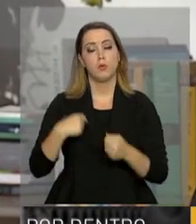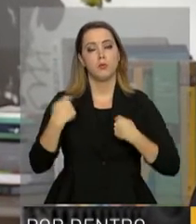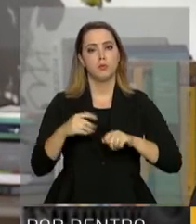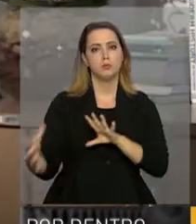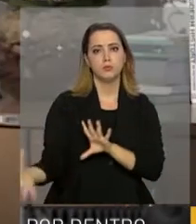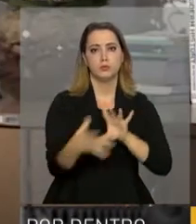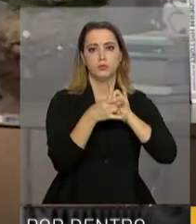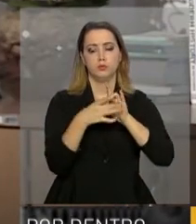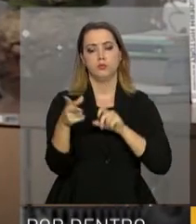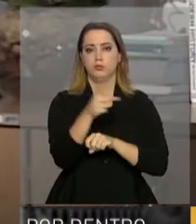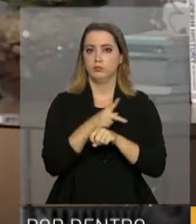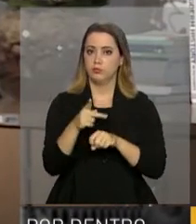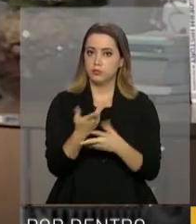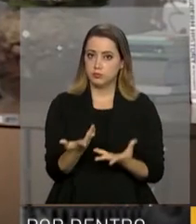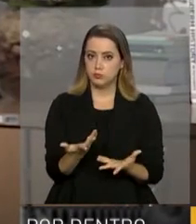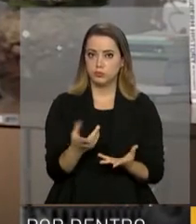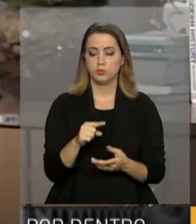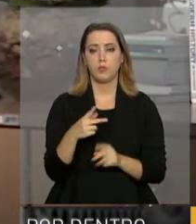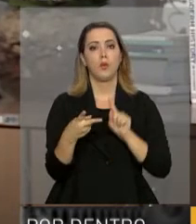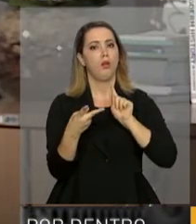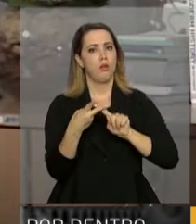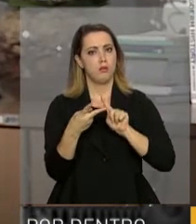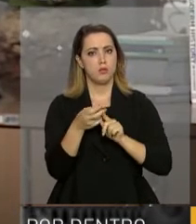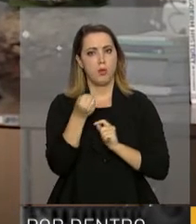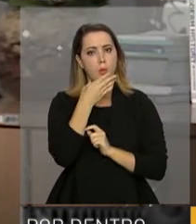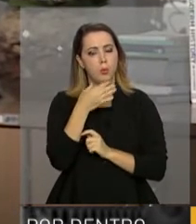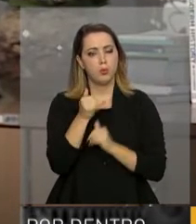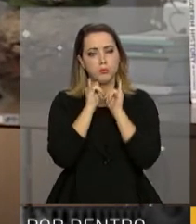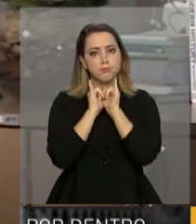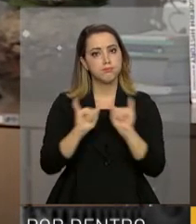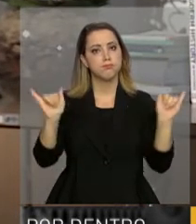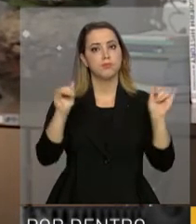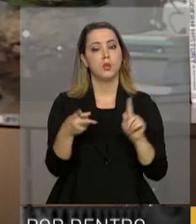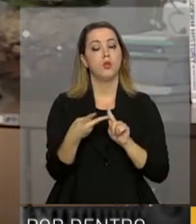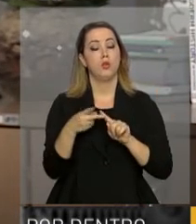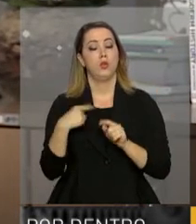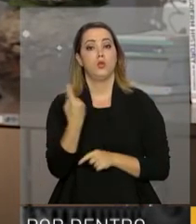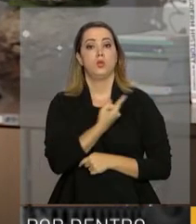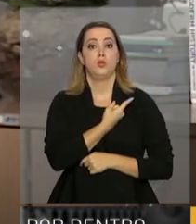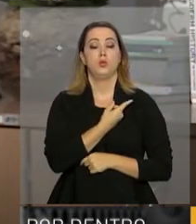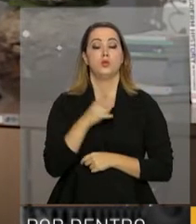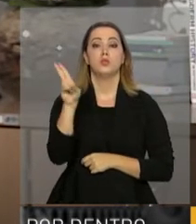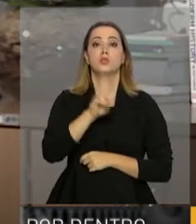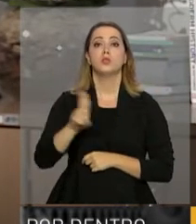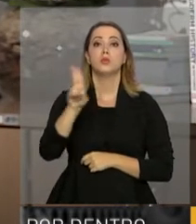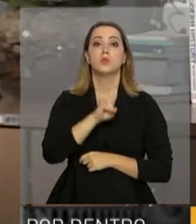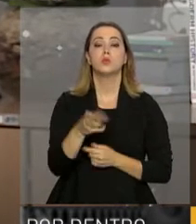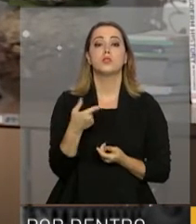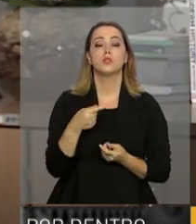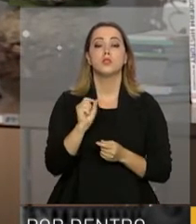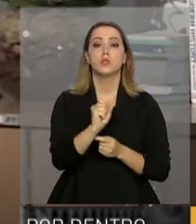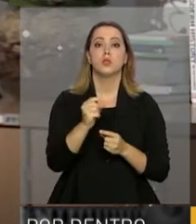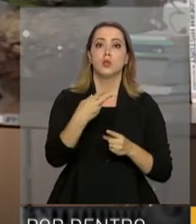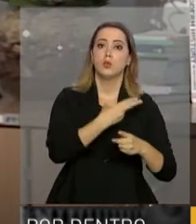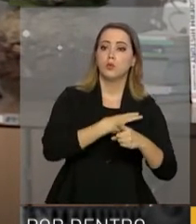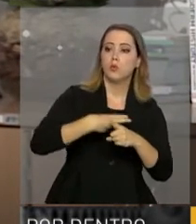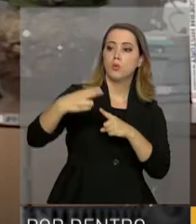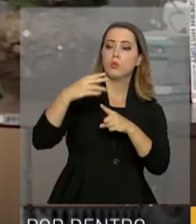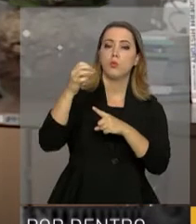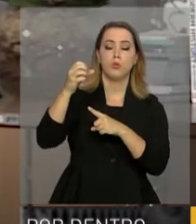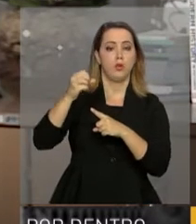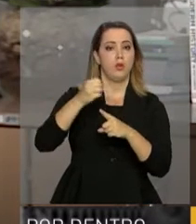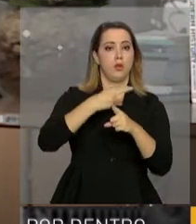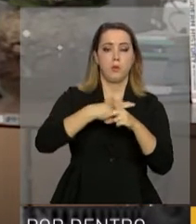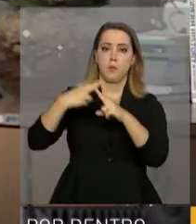não caminha. A segunda boa notícia é que nós estamos arrendando uma ferramenta tecnológica israelense que é o satélite de baixa altitude.